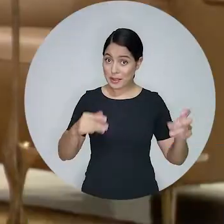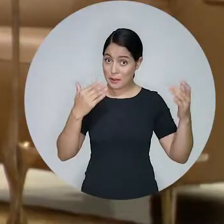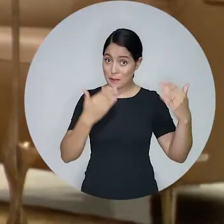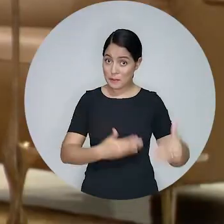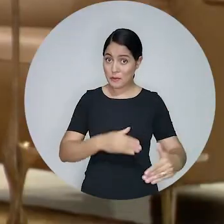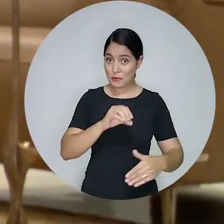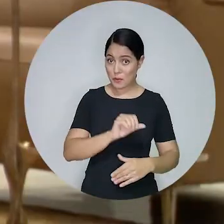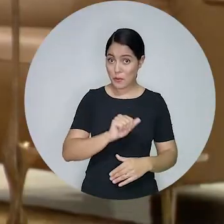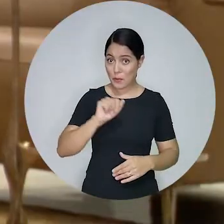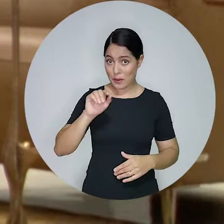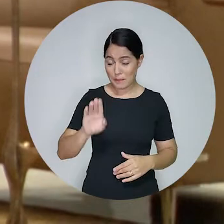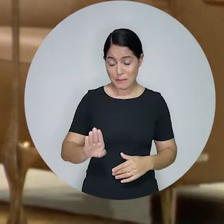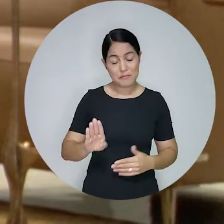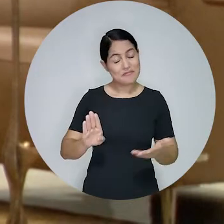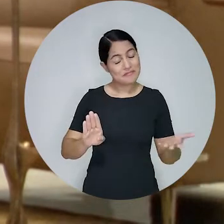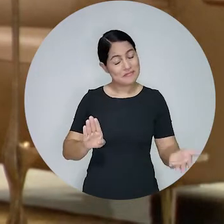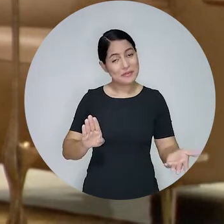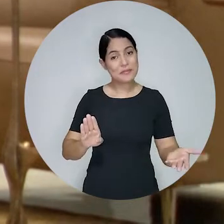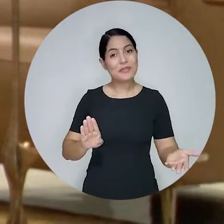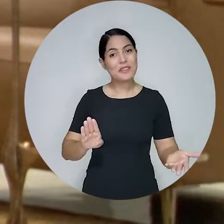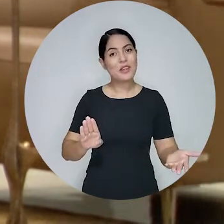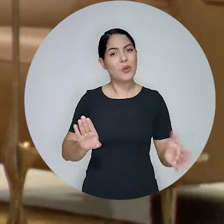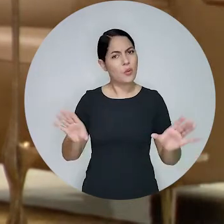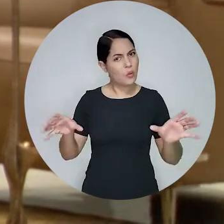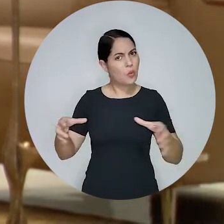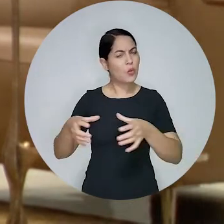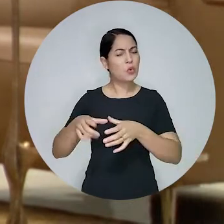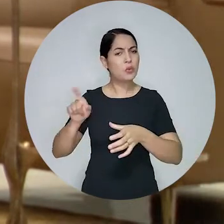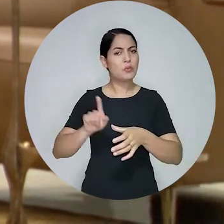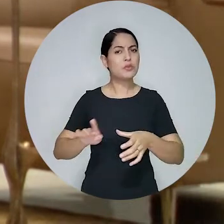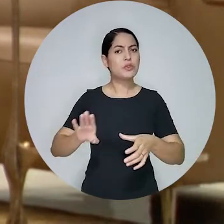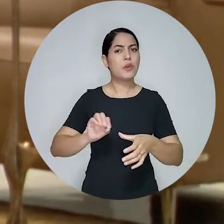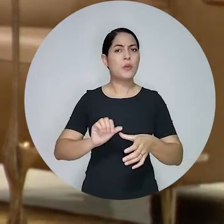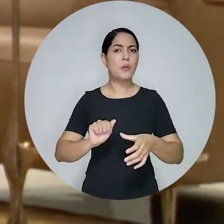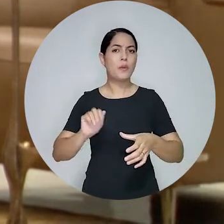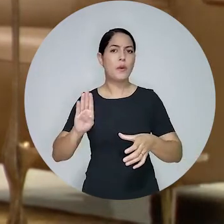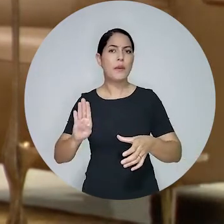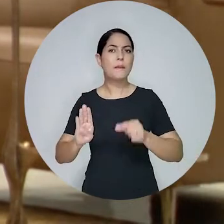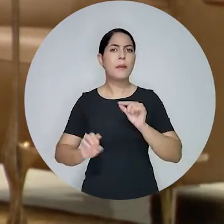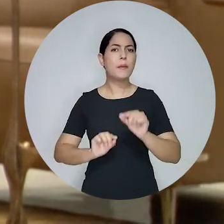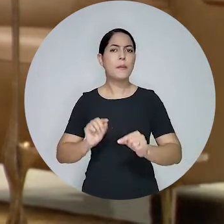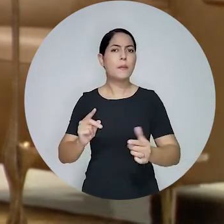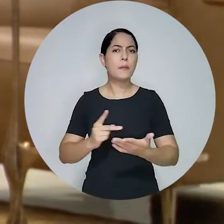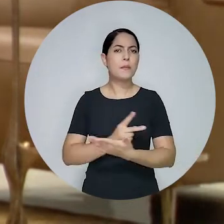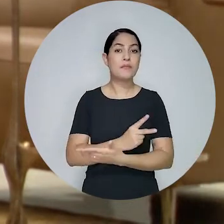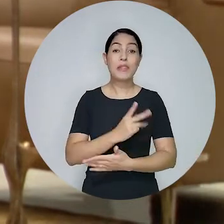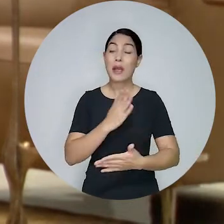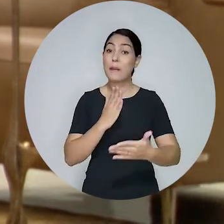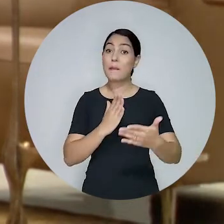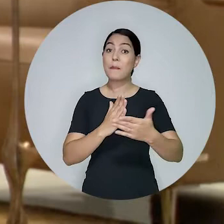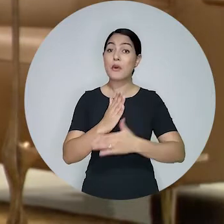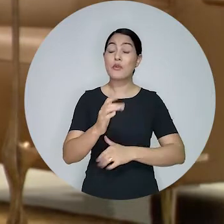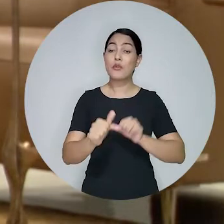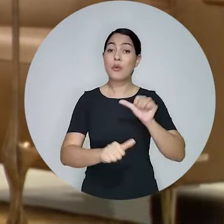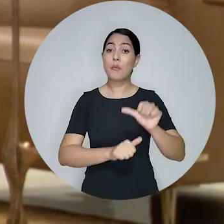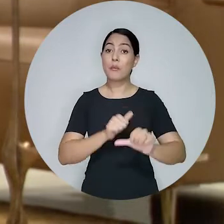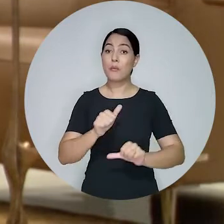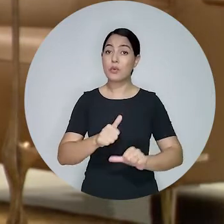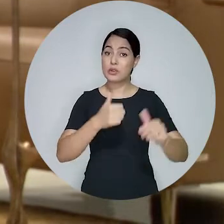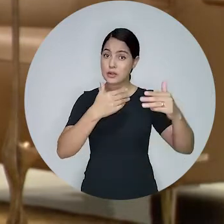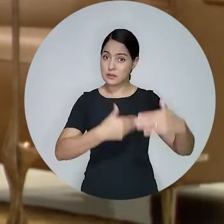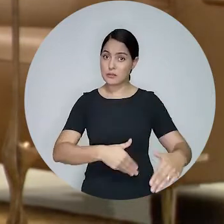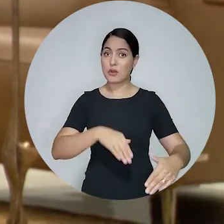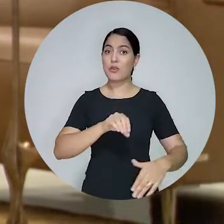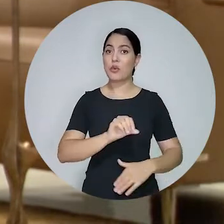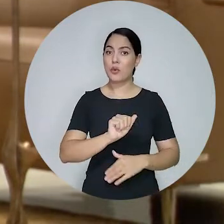Falando também em exame de ordem unificado, o Conselho Pleno da OAB Nacional deste mês aprovou alterações